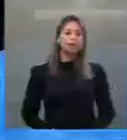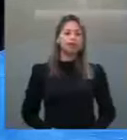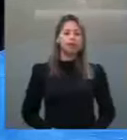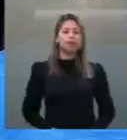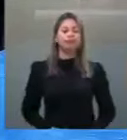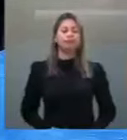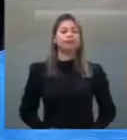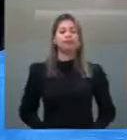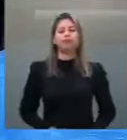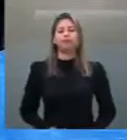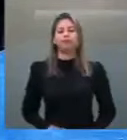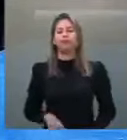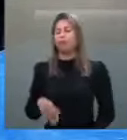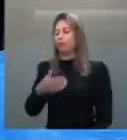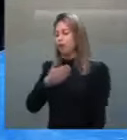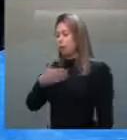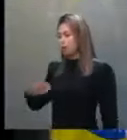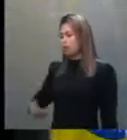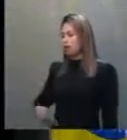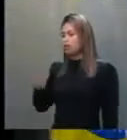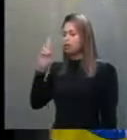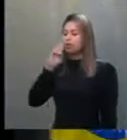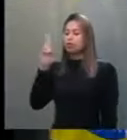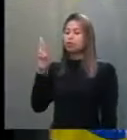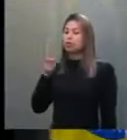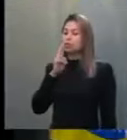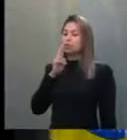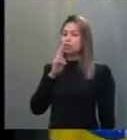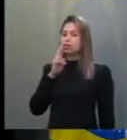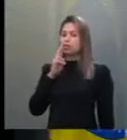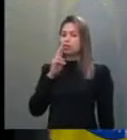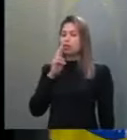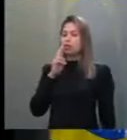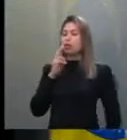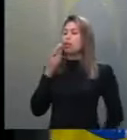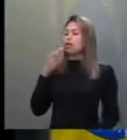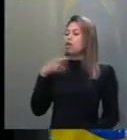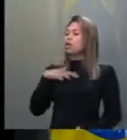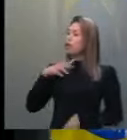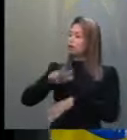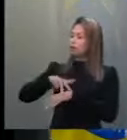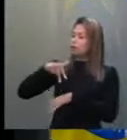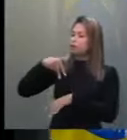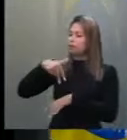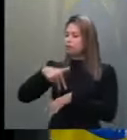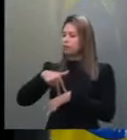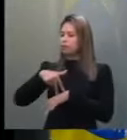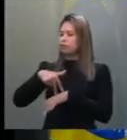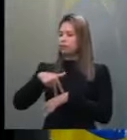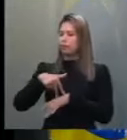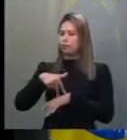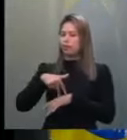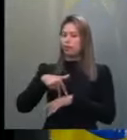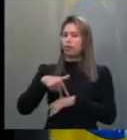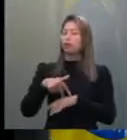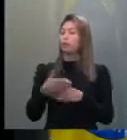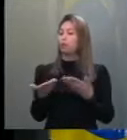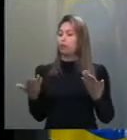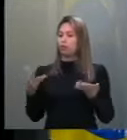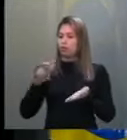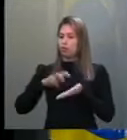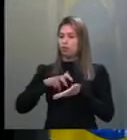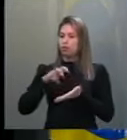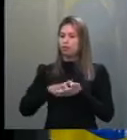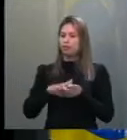Presidente Rodrigo, venho à tribuna nesta manhã de hoje